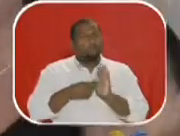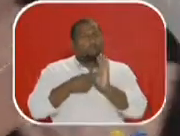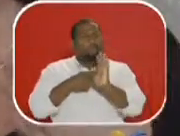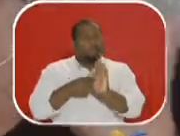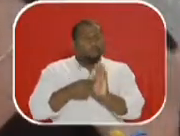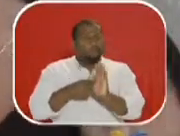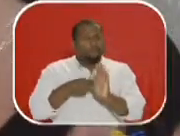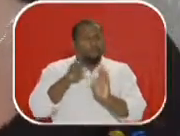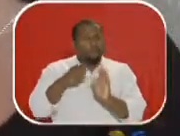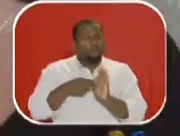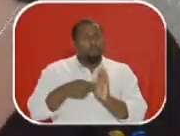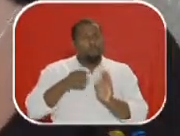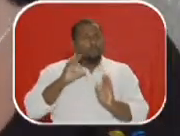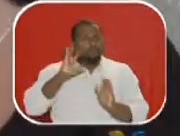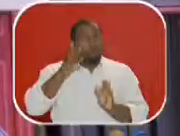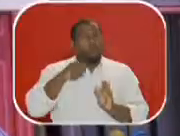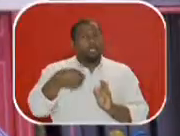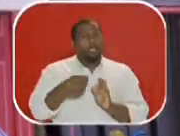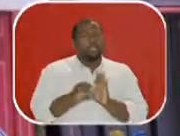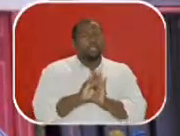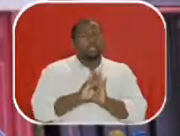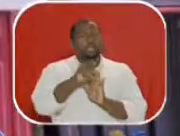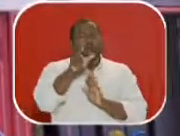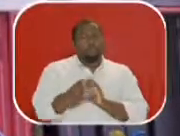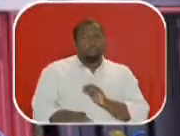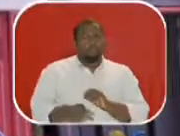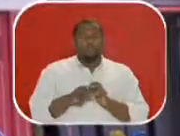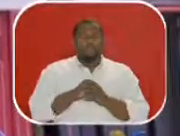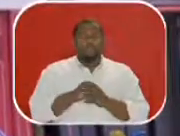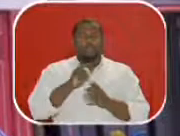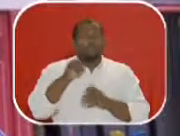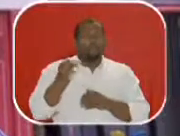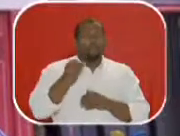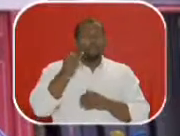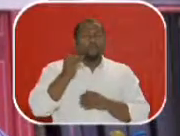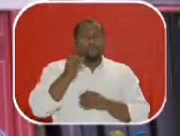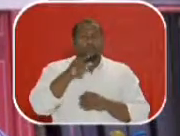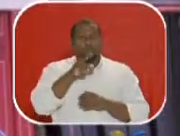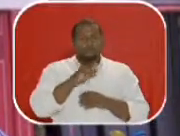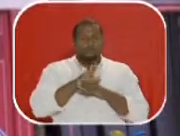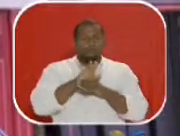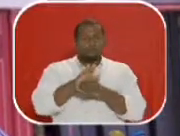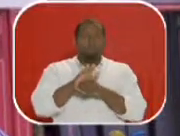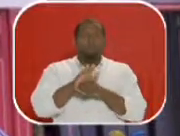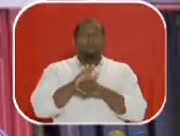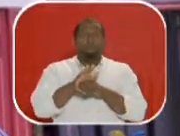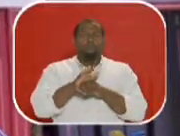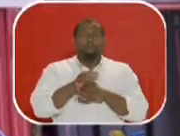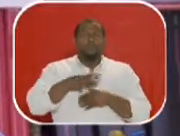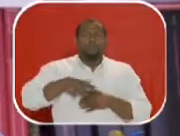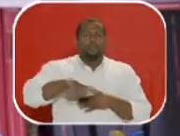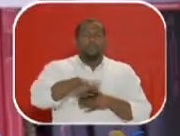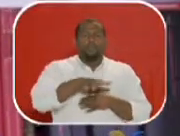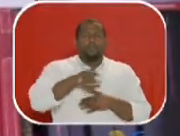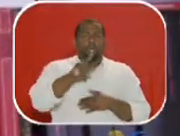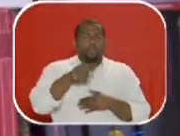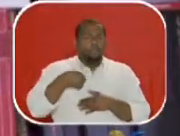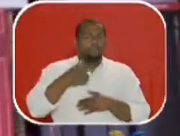o modo de apresentação que define o gênero. Isso foi muito importante para se construir um espaço para esse tipo de